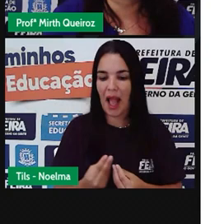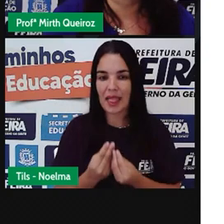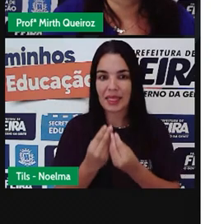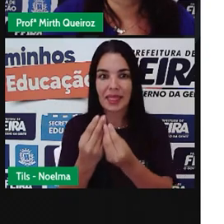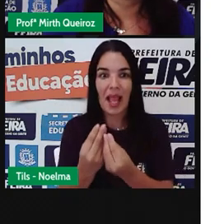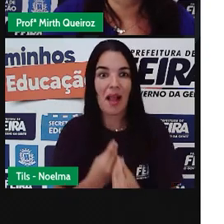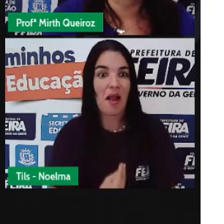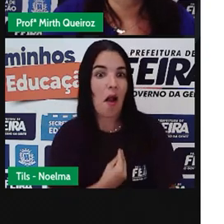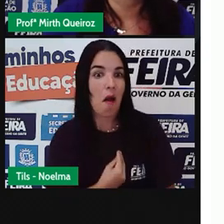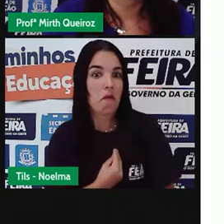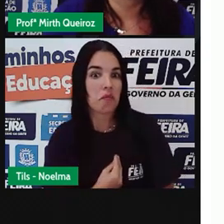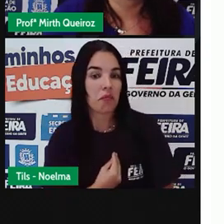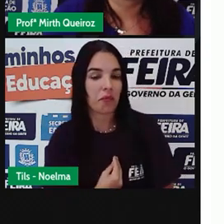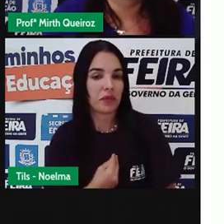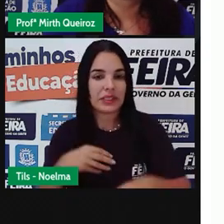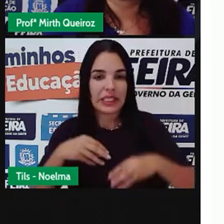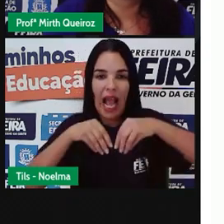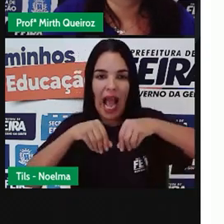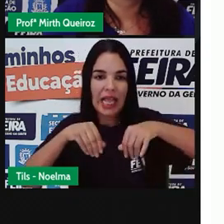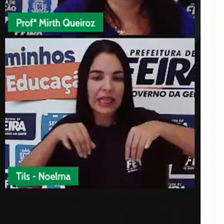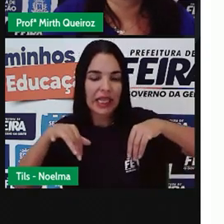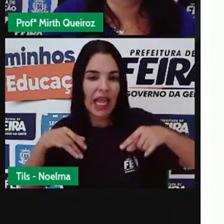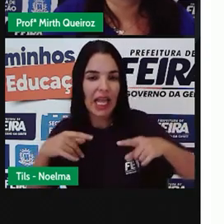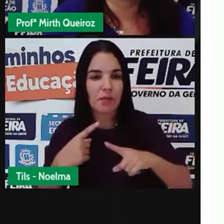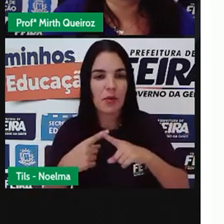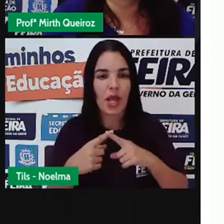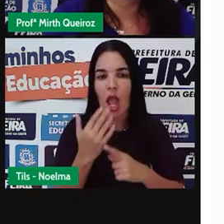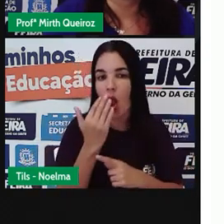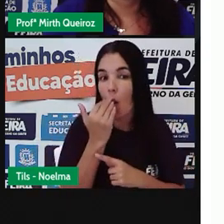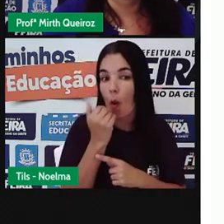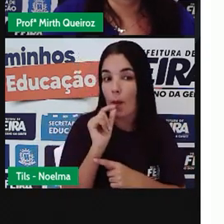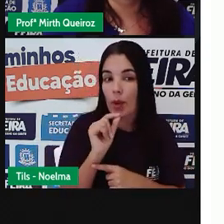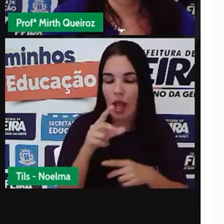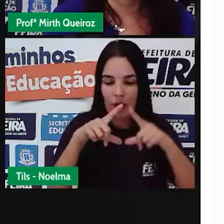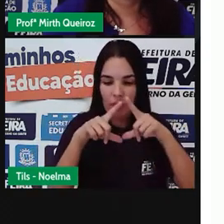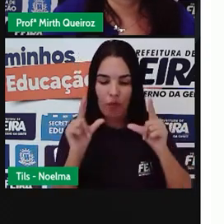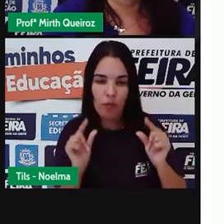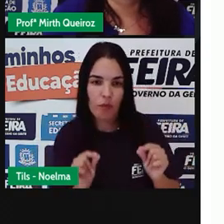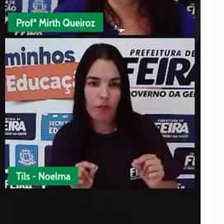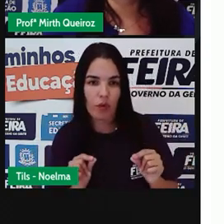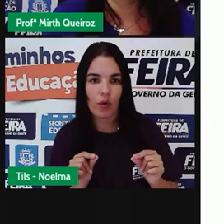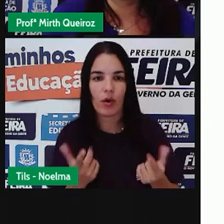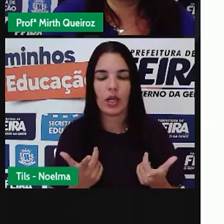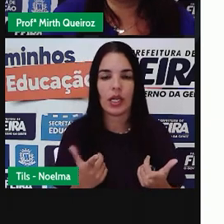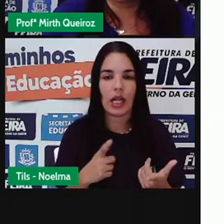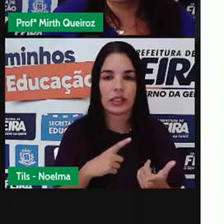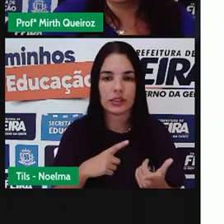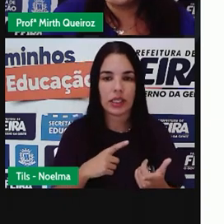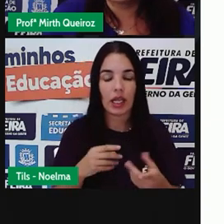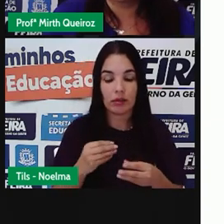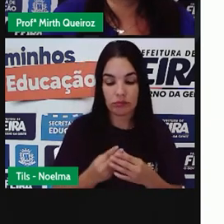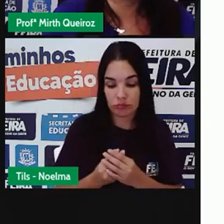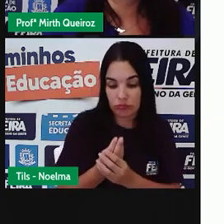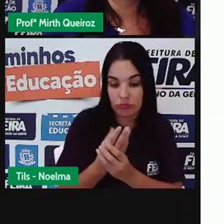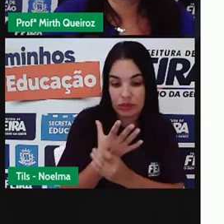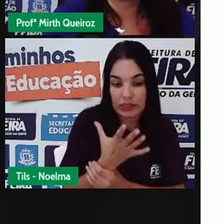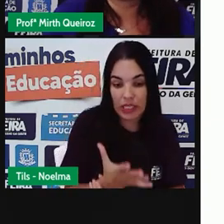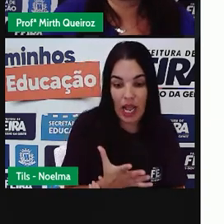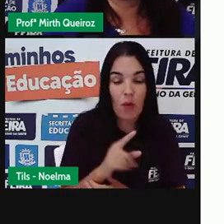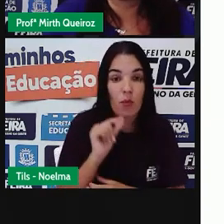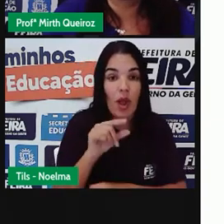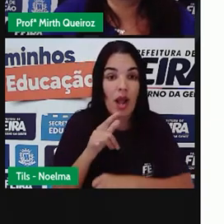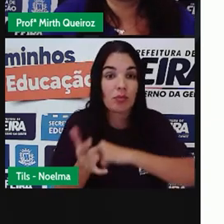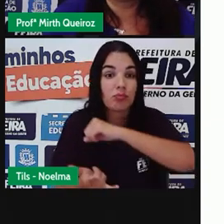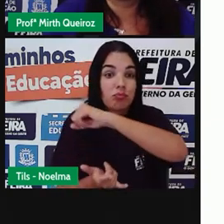minhotas, elas se alimentam de folhas secas, de vegetação seca, e produzem o húmus a partir das suas